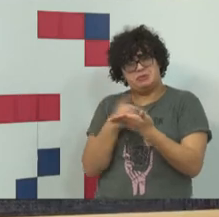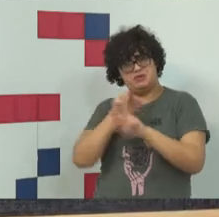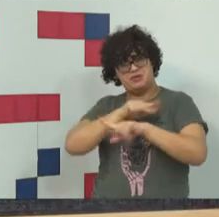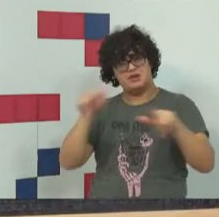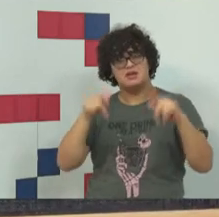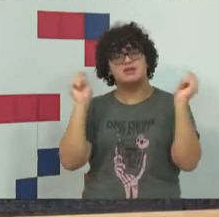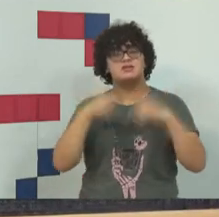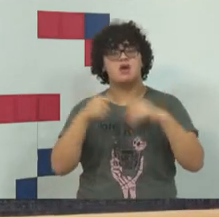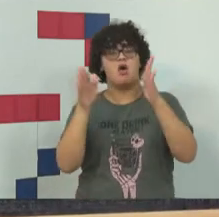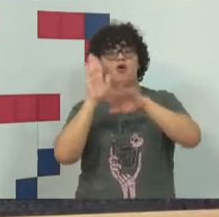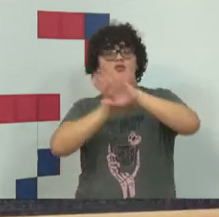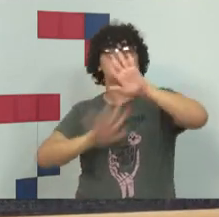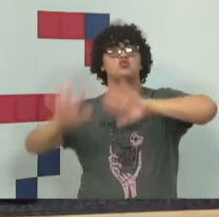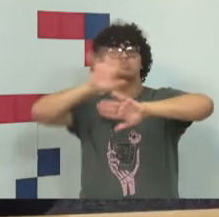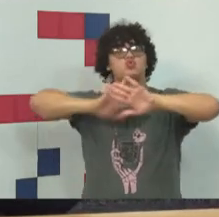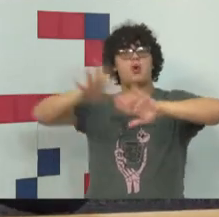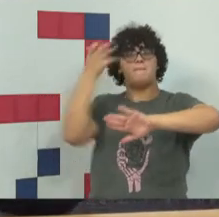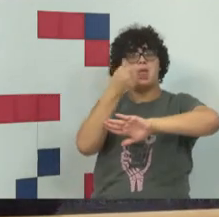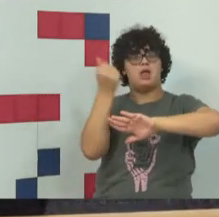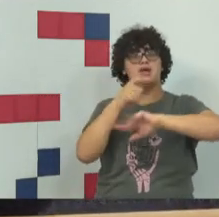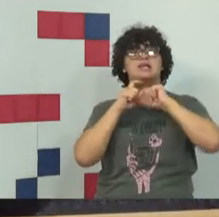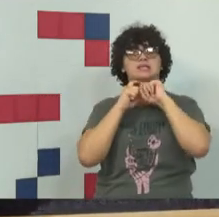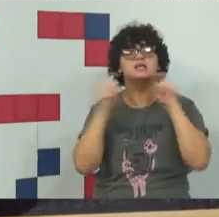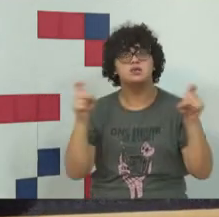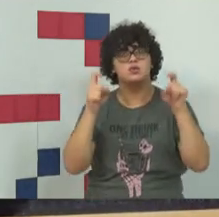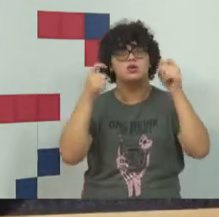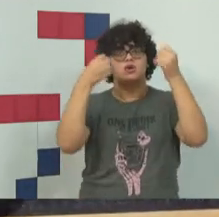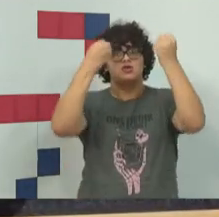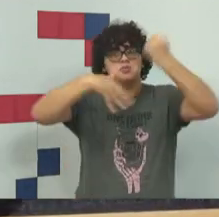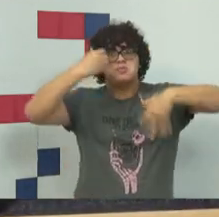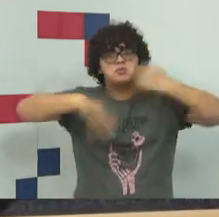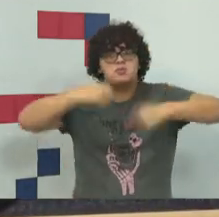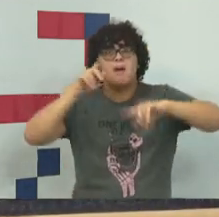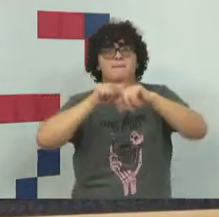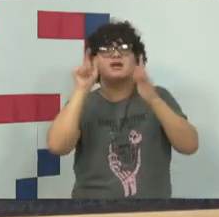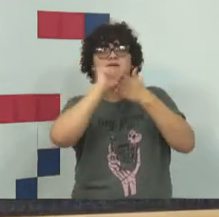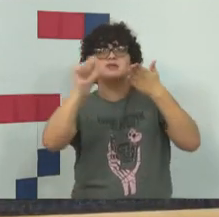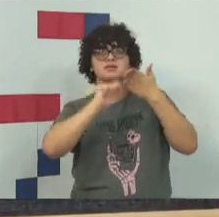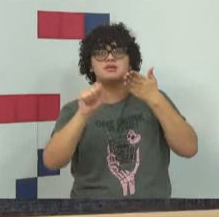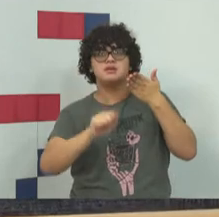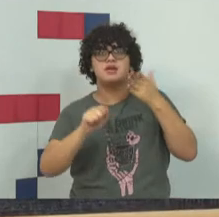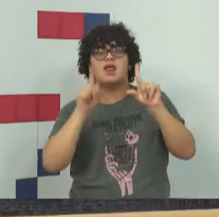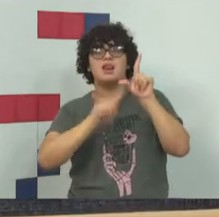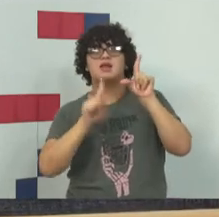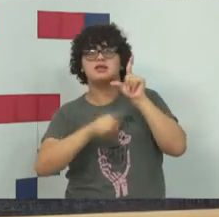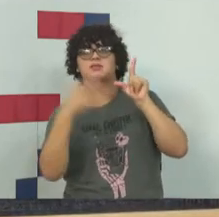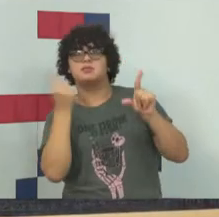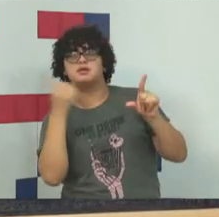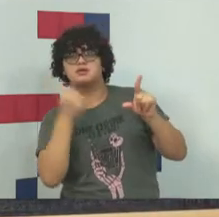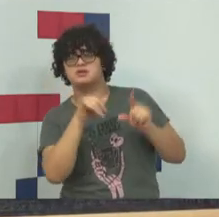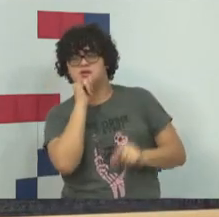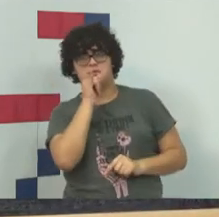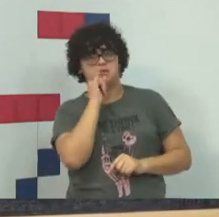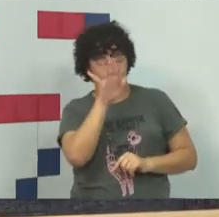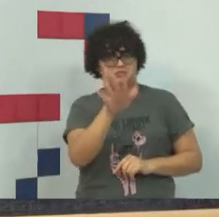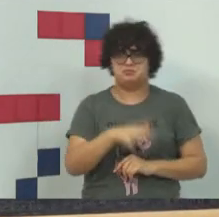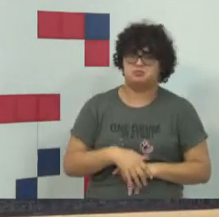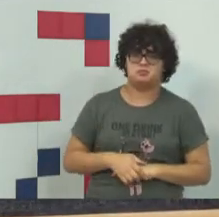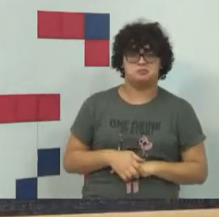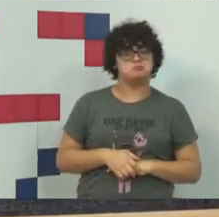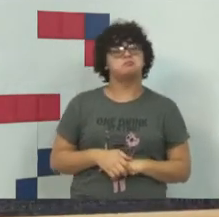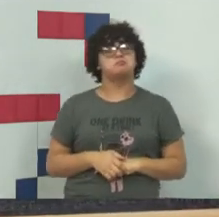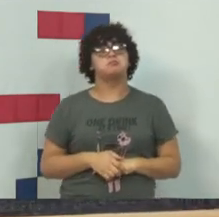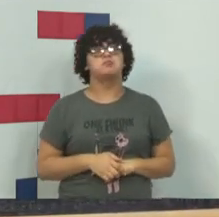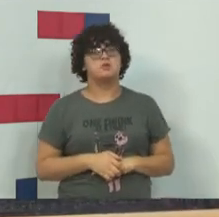fundo branco, sem nenhum conteúdo aparente, mas escrito em letra branca. E está escrito lá, por exemplo, só um